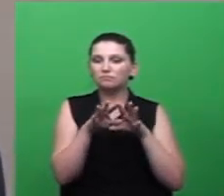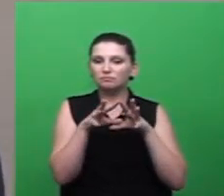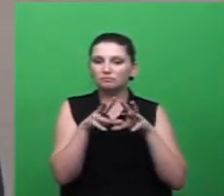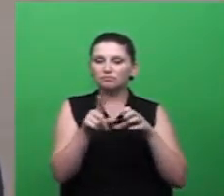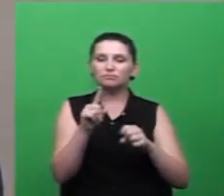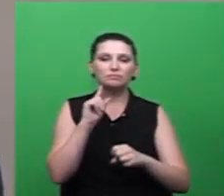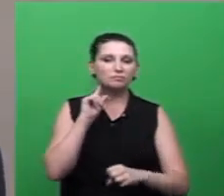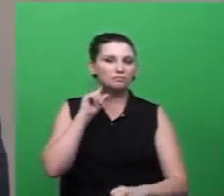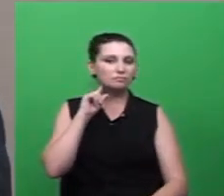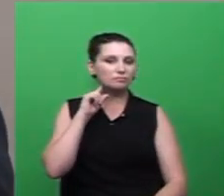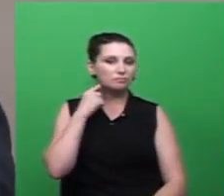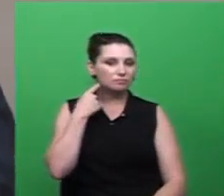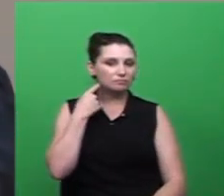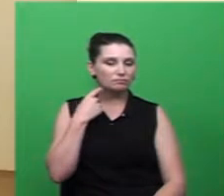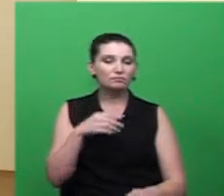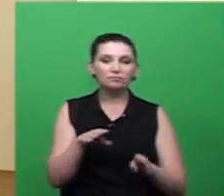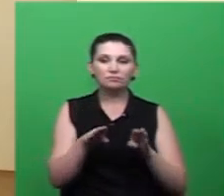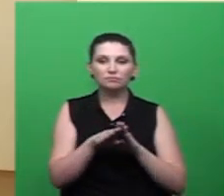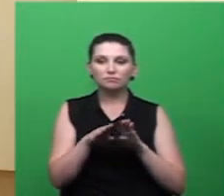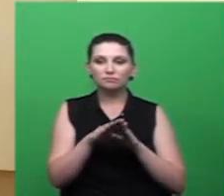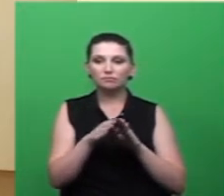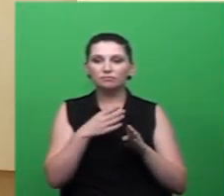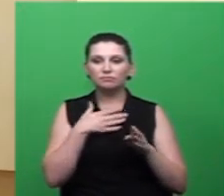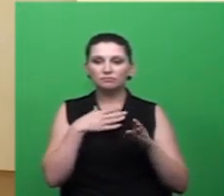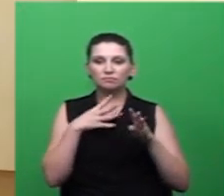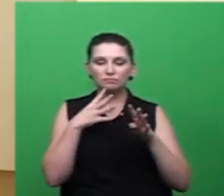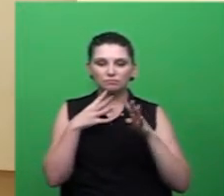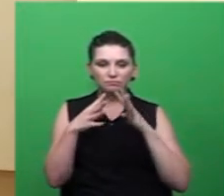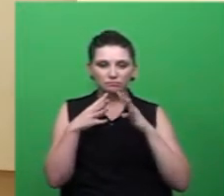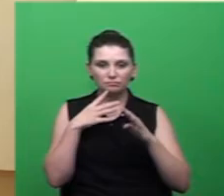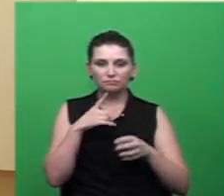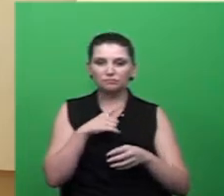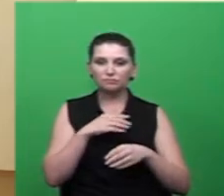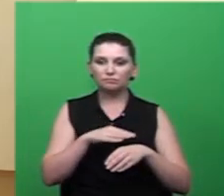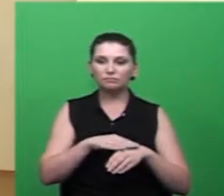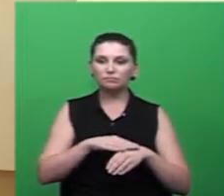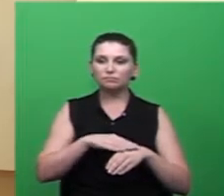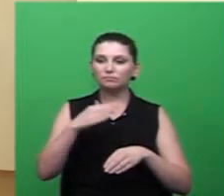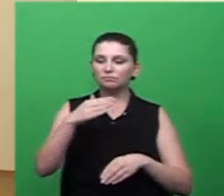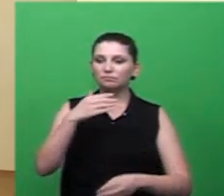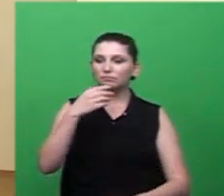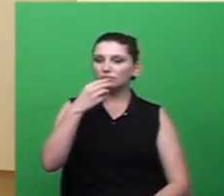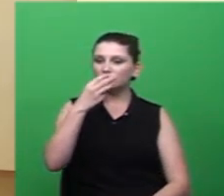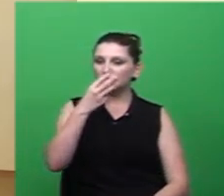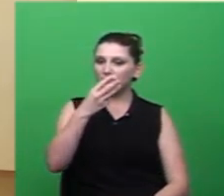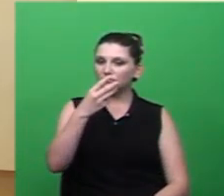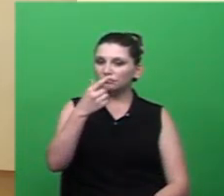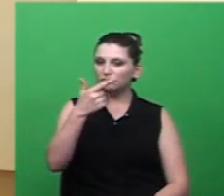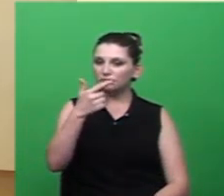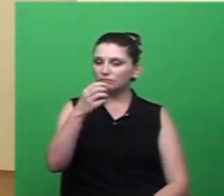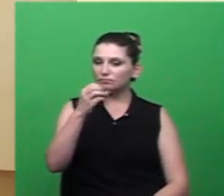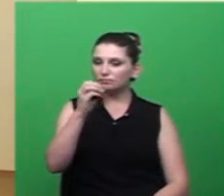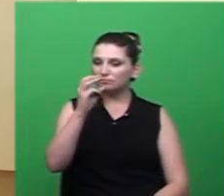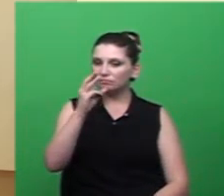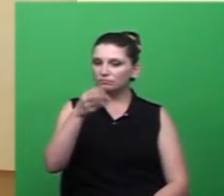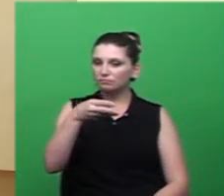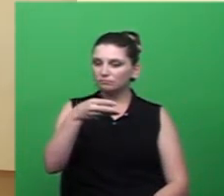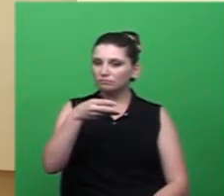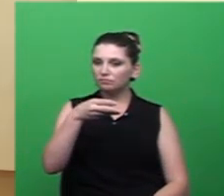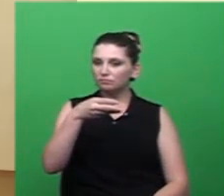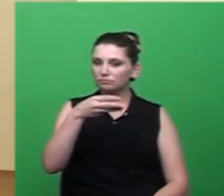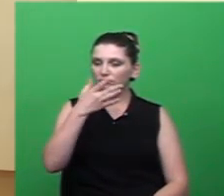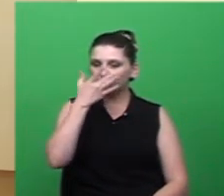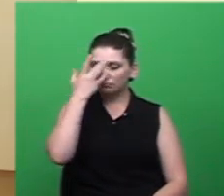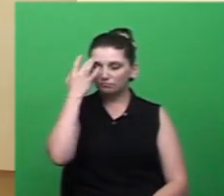meu facebook na minha fanpage eu tenho mais de 3.200 visualizações e faz mais de um mês que eu vim